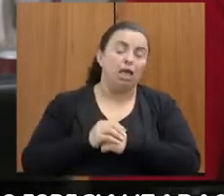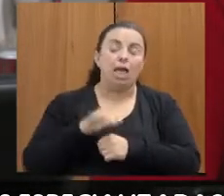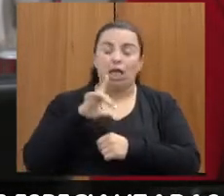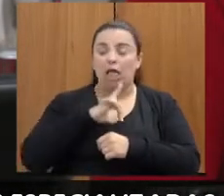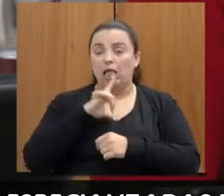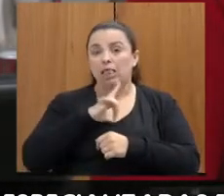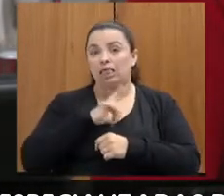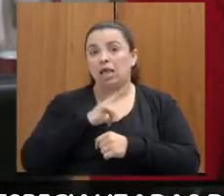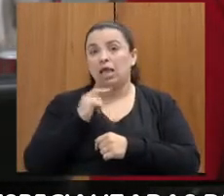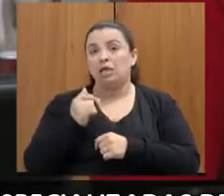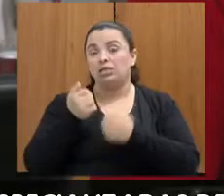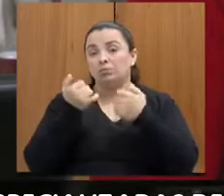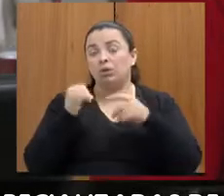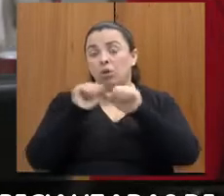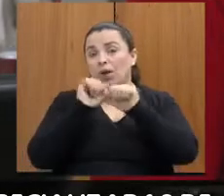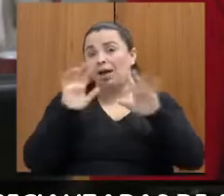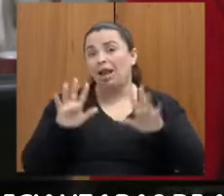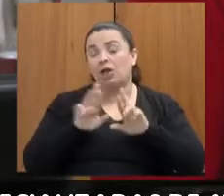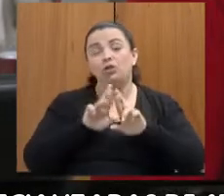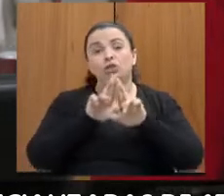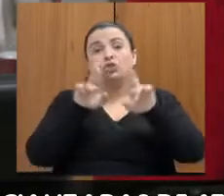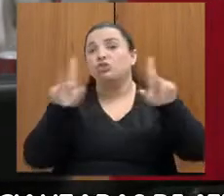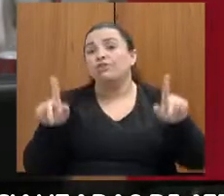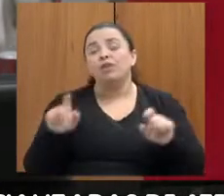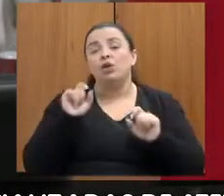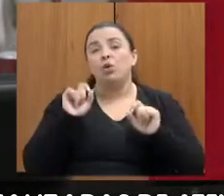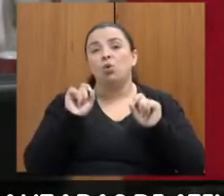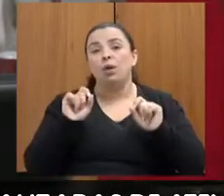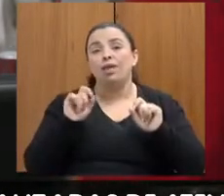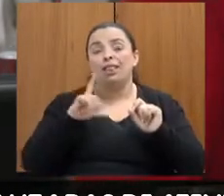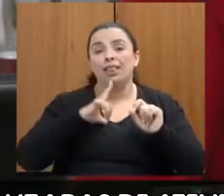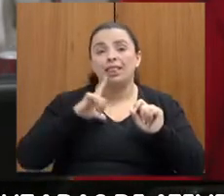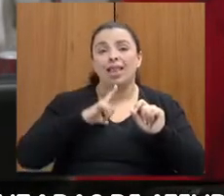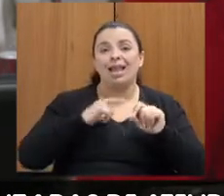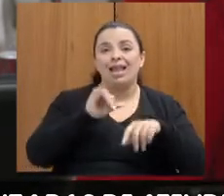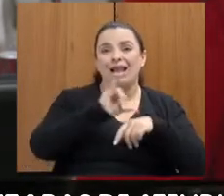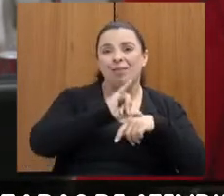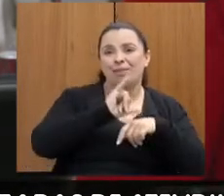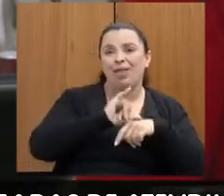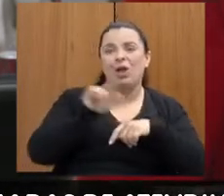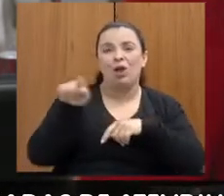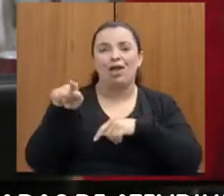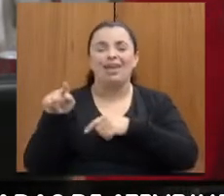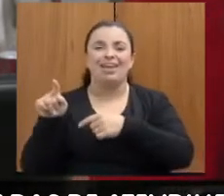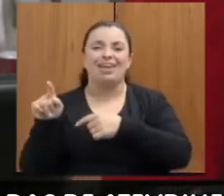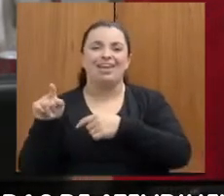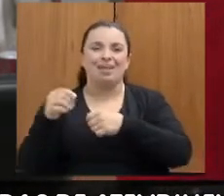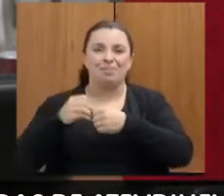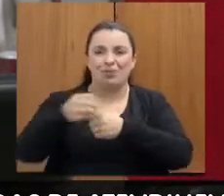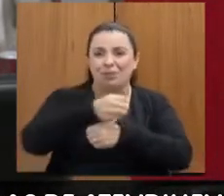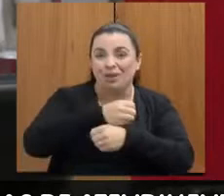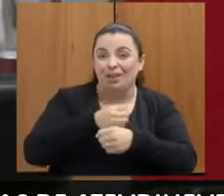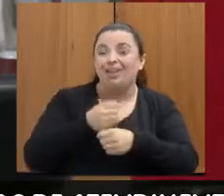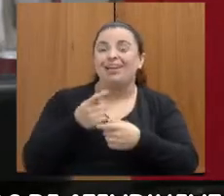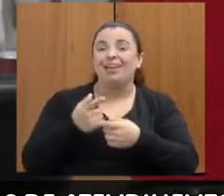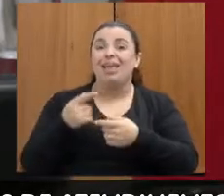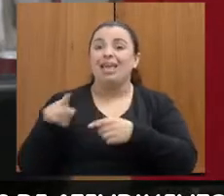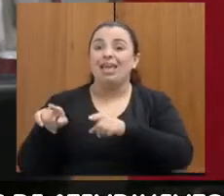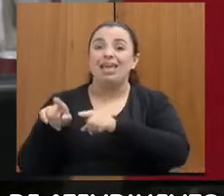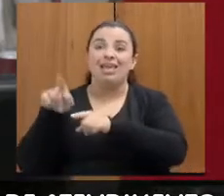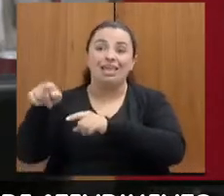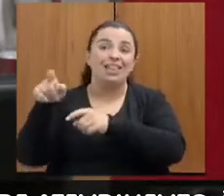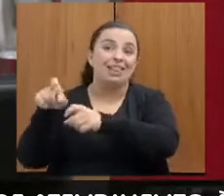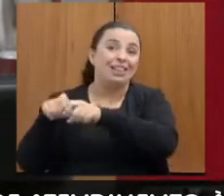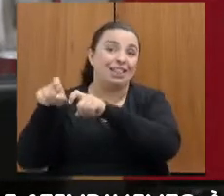há uma diferença muito grande em relação ao que existe na capital e região metropolitana e ao que existe no interior. Compartilho isso com a